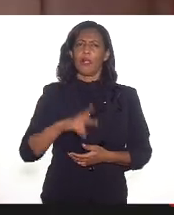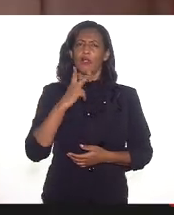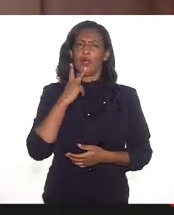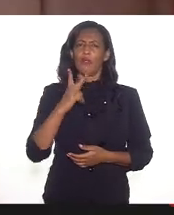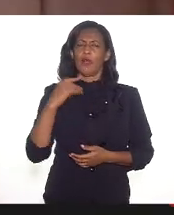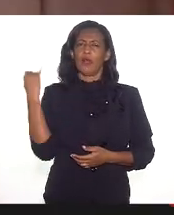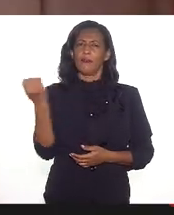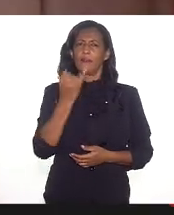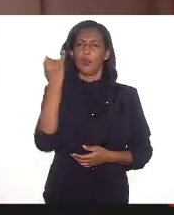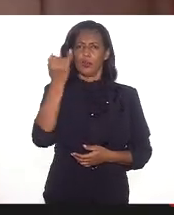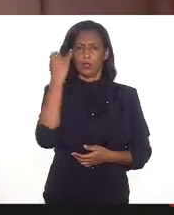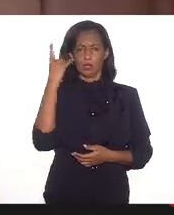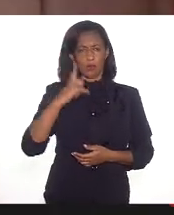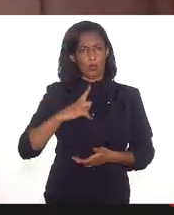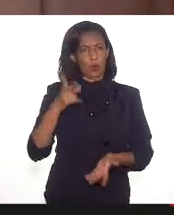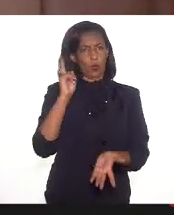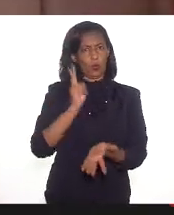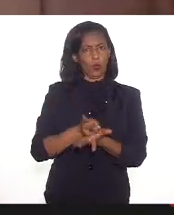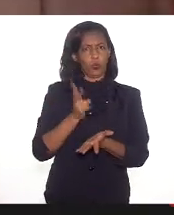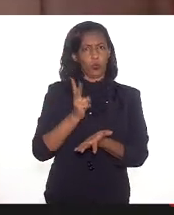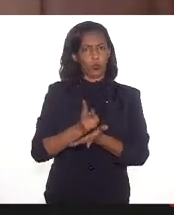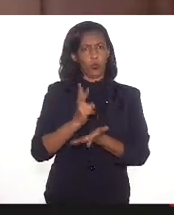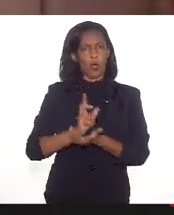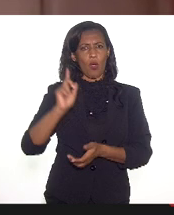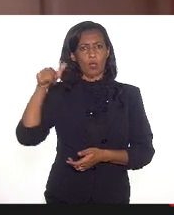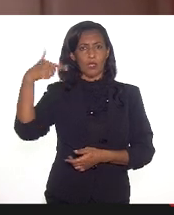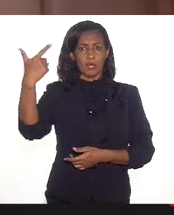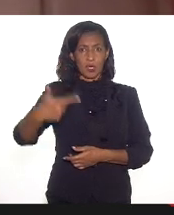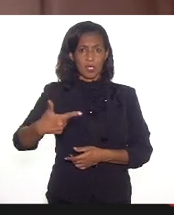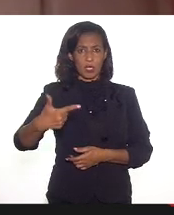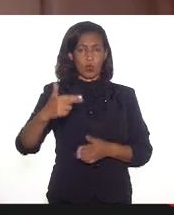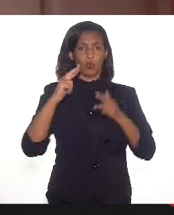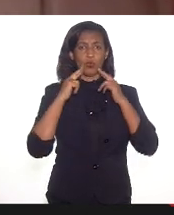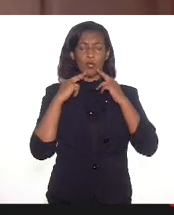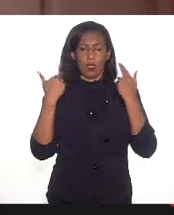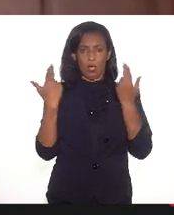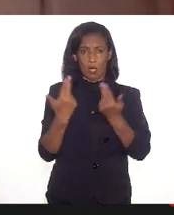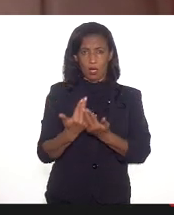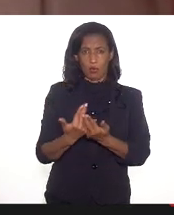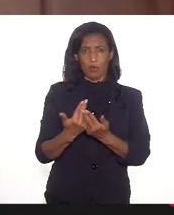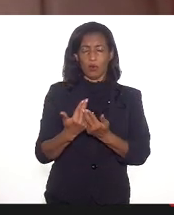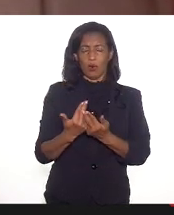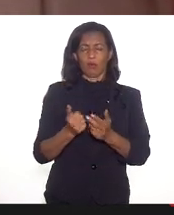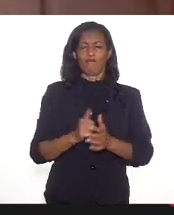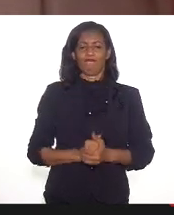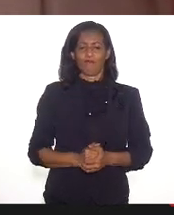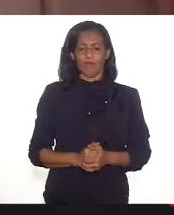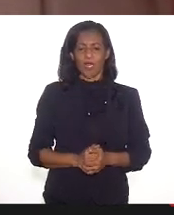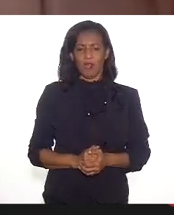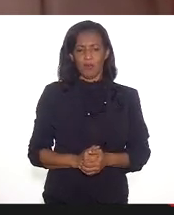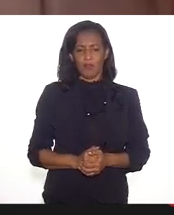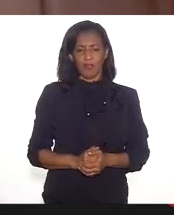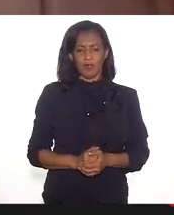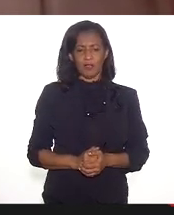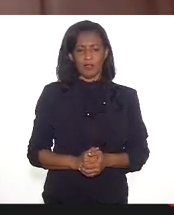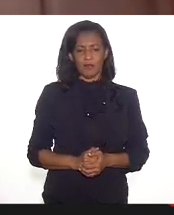ter continuidade com uma segunda audiência pública um pouco mais ampliada e